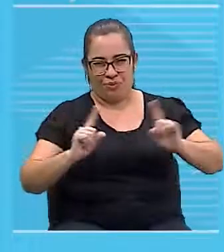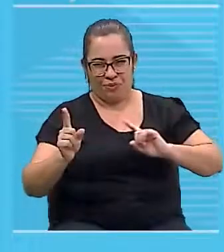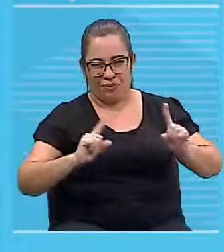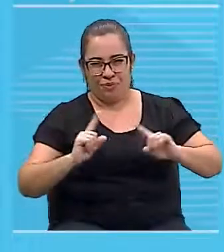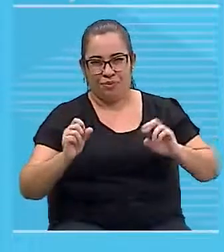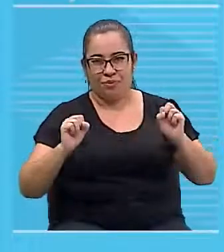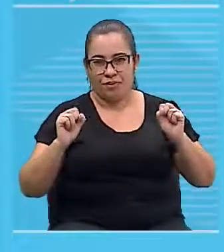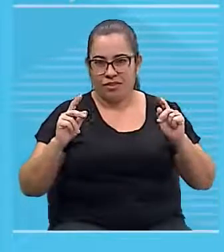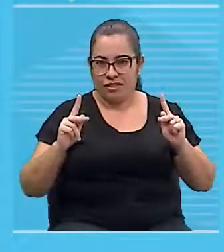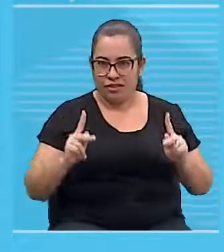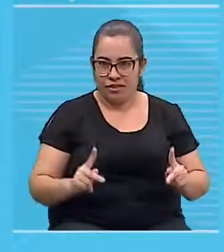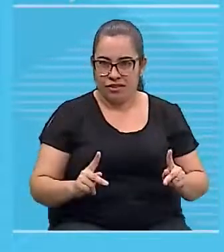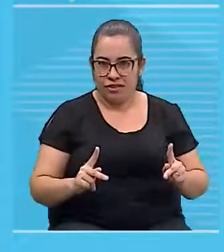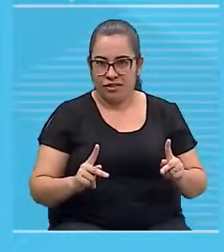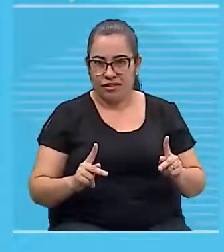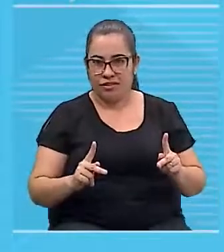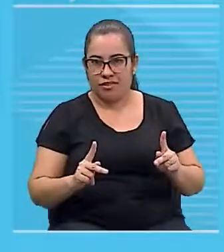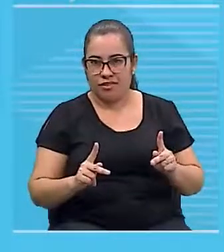Tá?